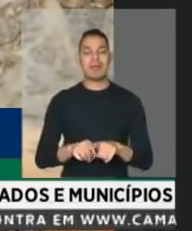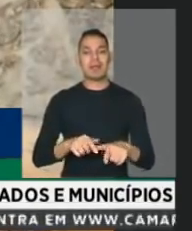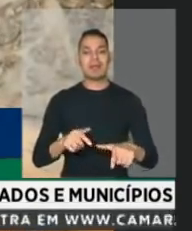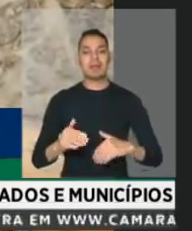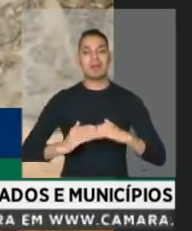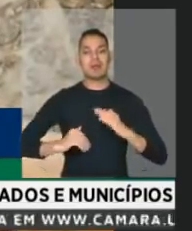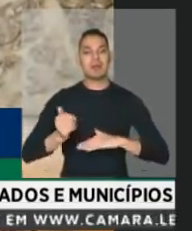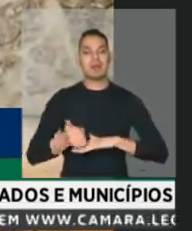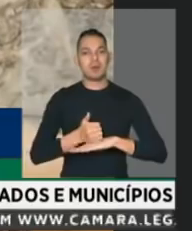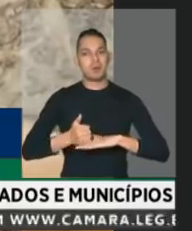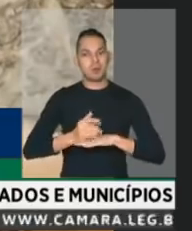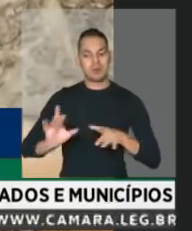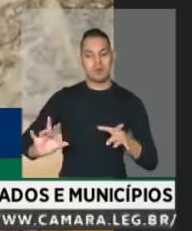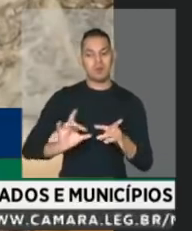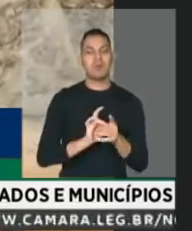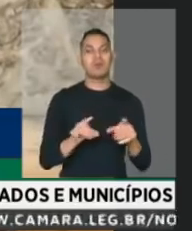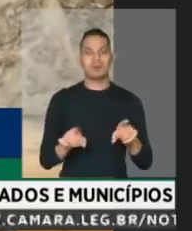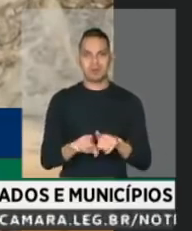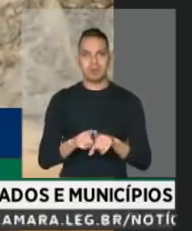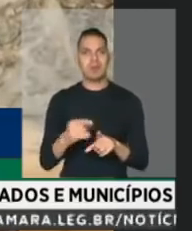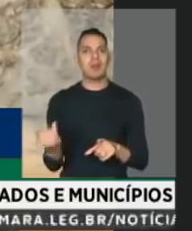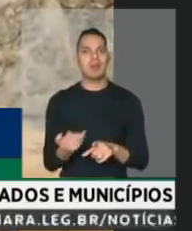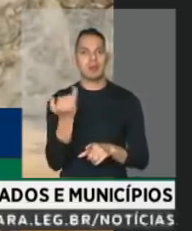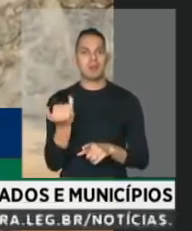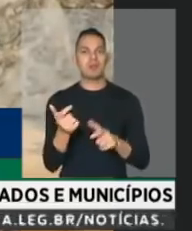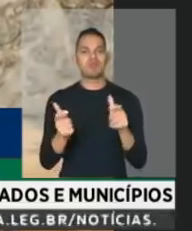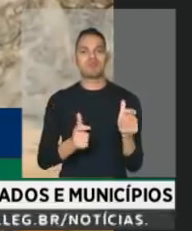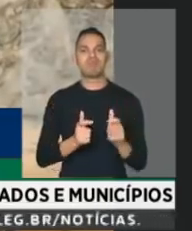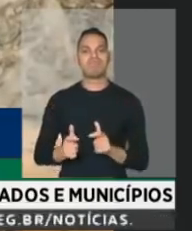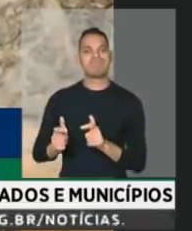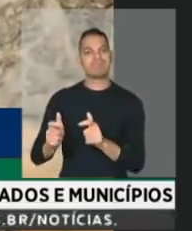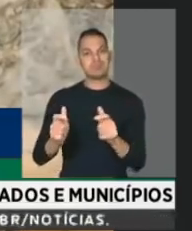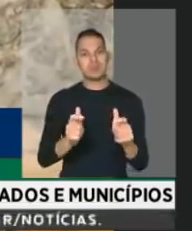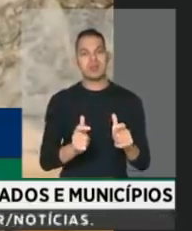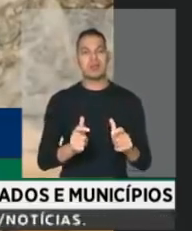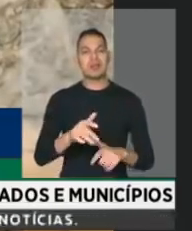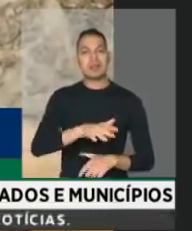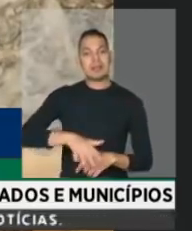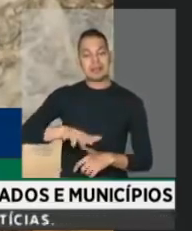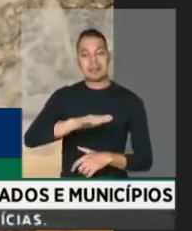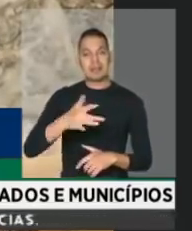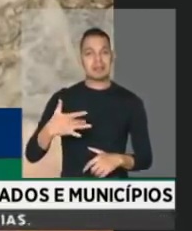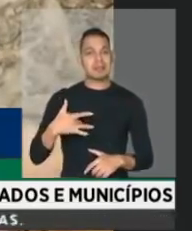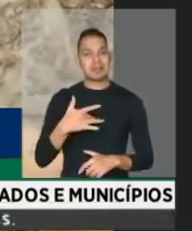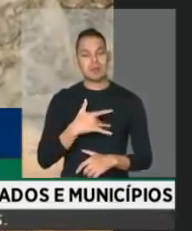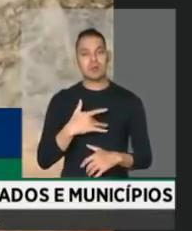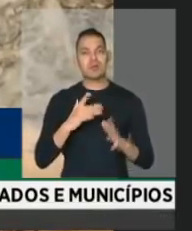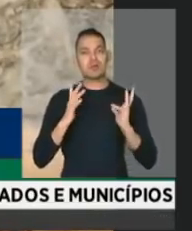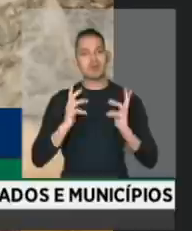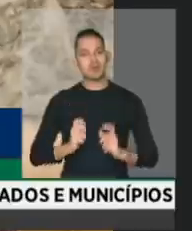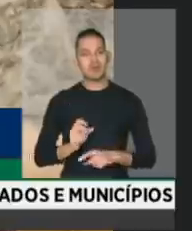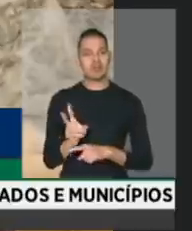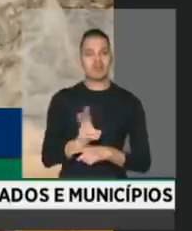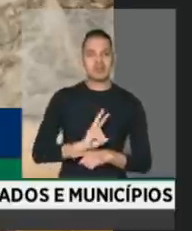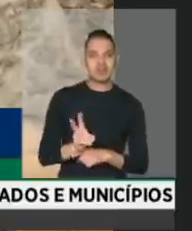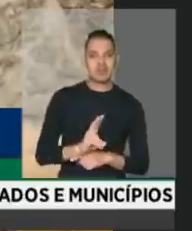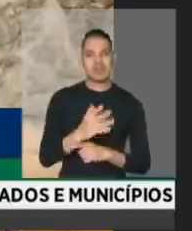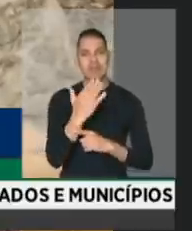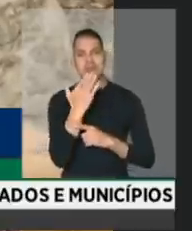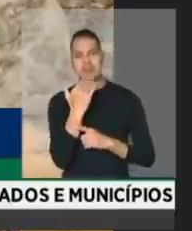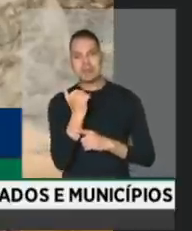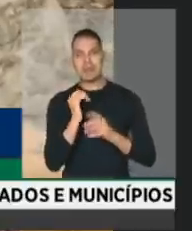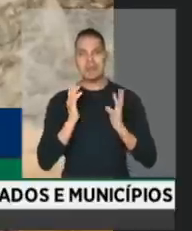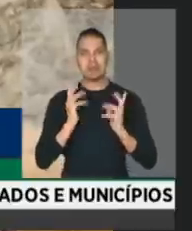conexas que também são essenciais nos estabelecimentos de saúde, que seja vigilância, limpeza, alimentação,